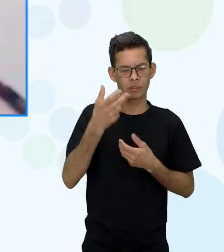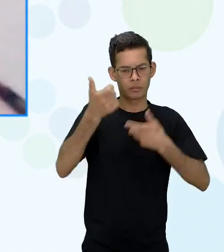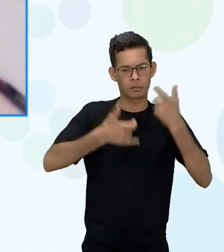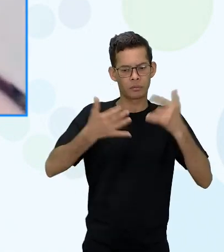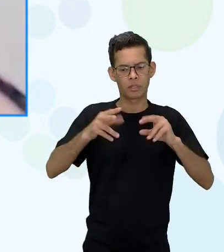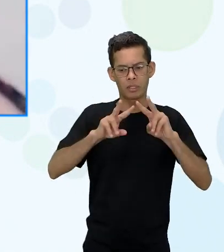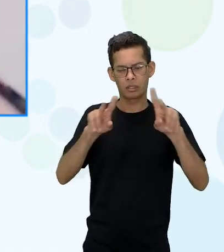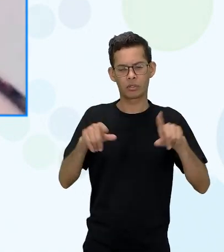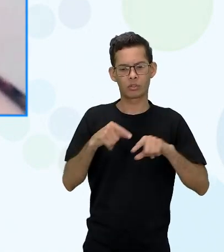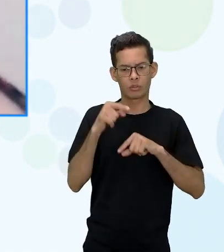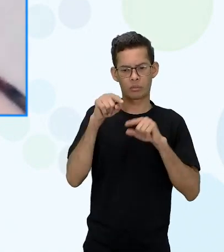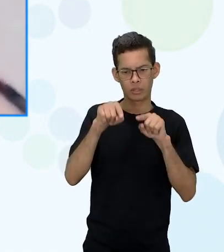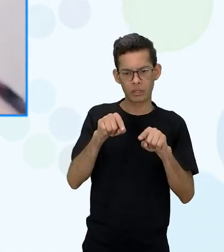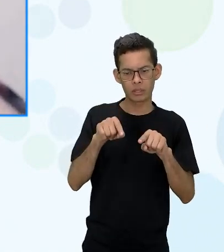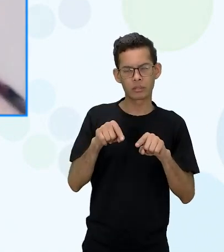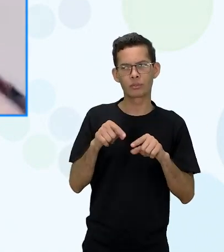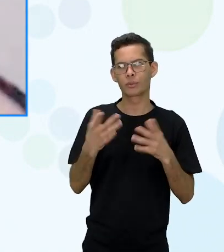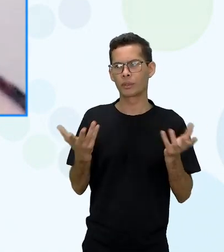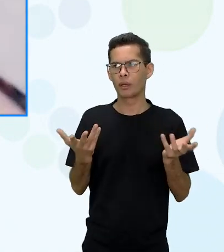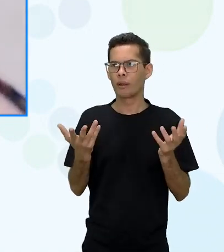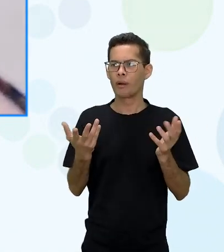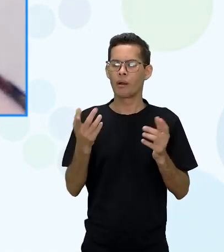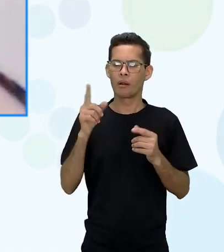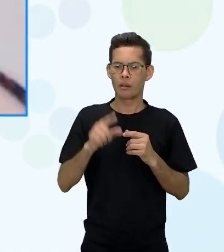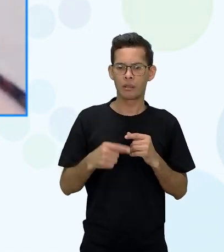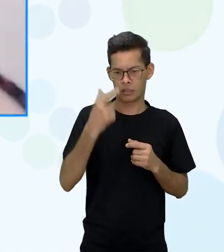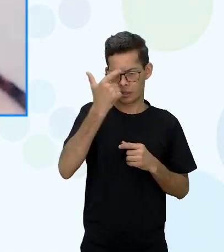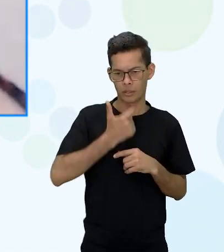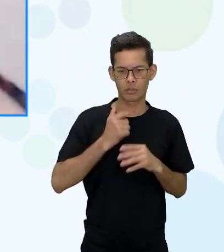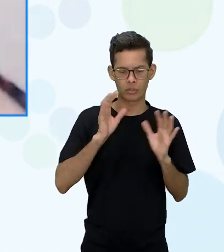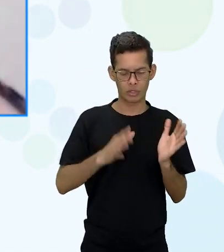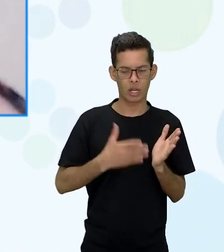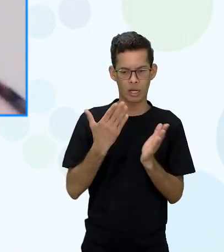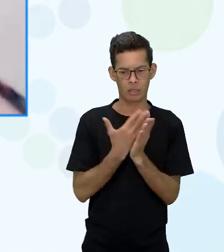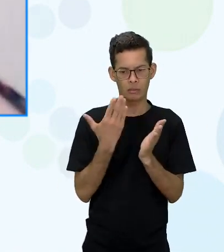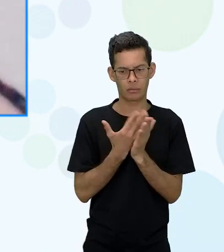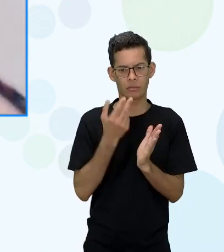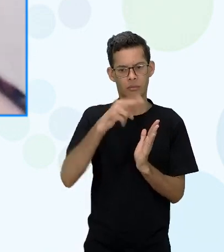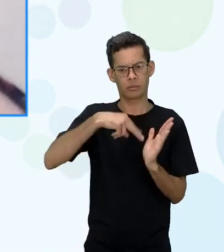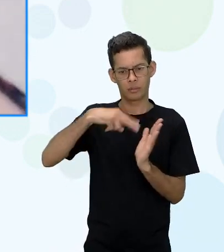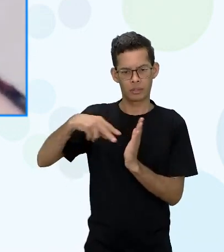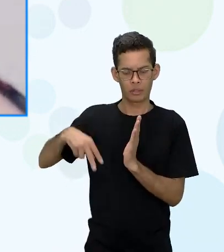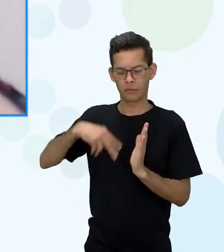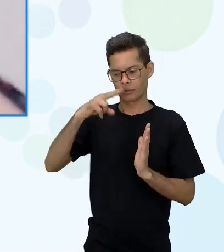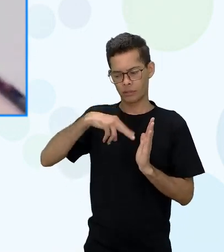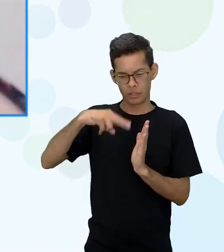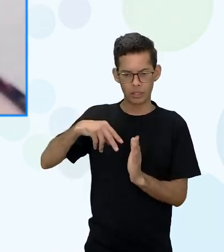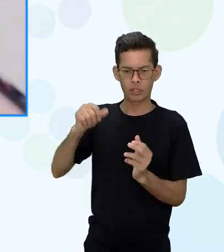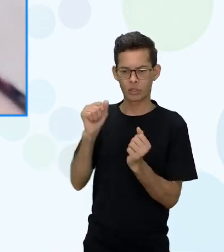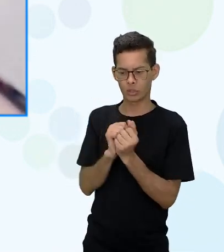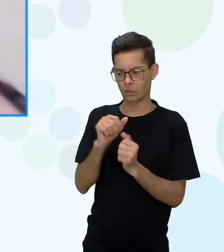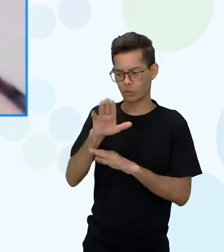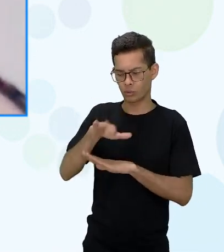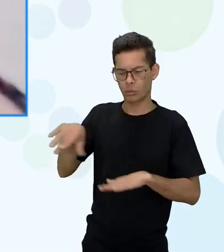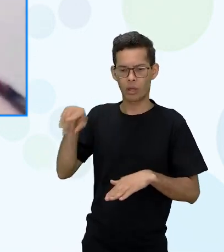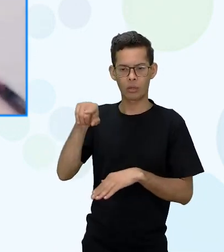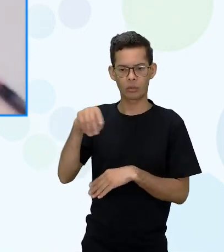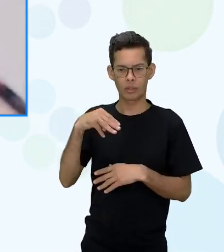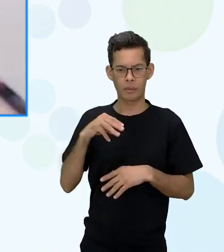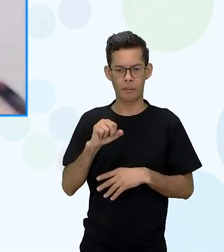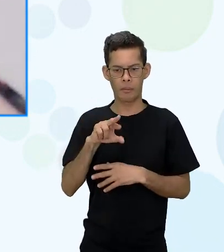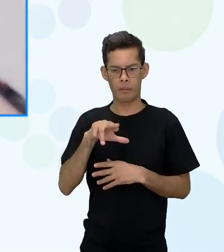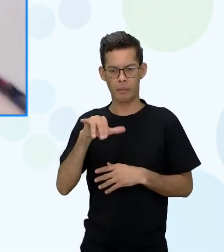principalmente você, Edivane, eu li o livro juntamente com uma aluna minha, a Maria Clara.